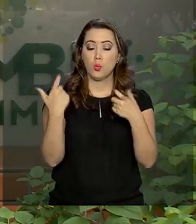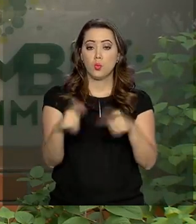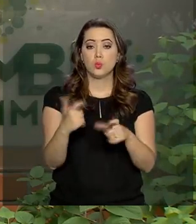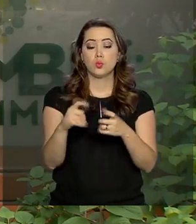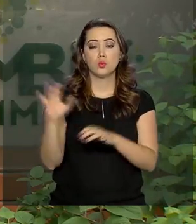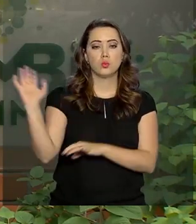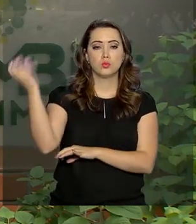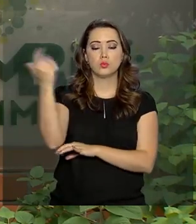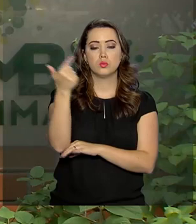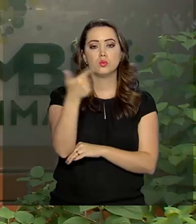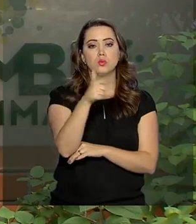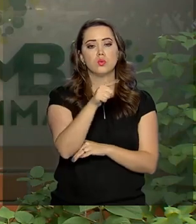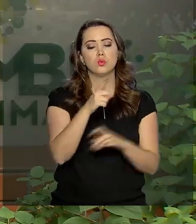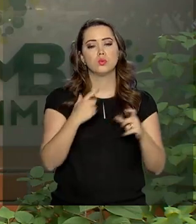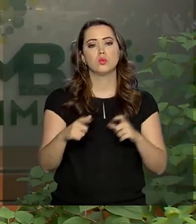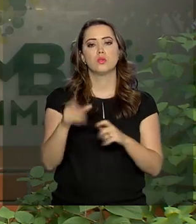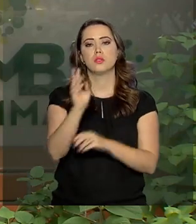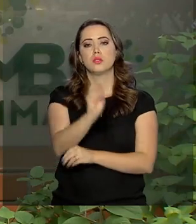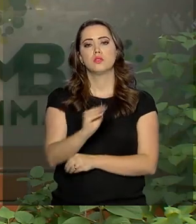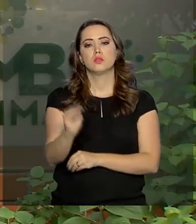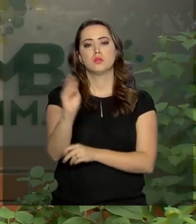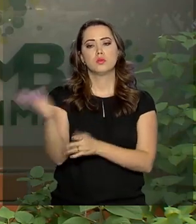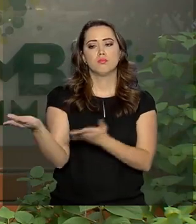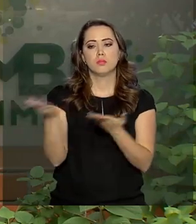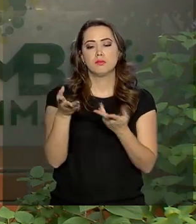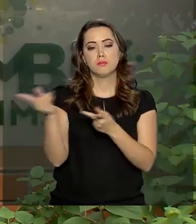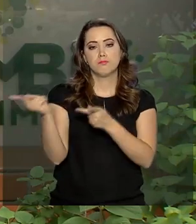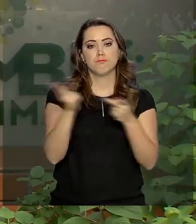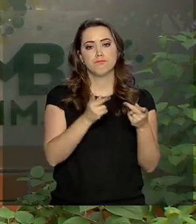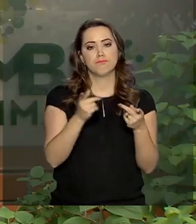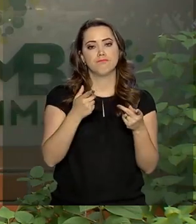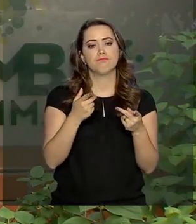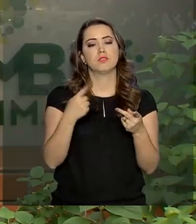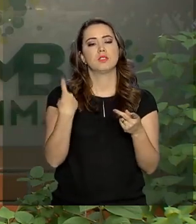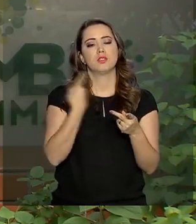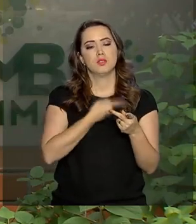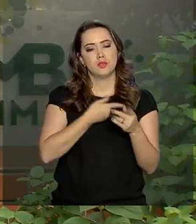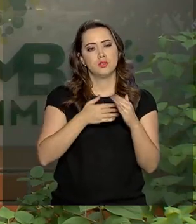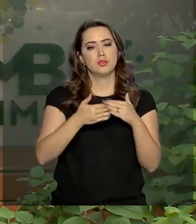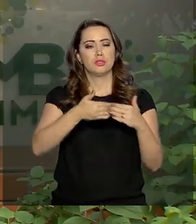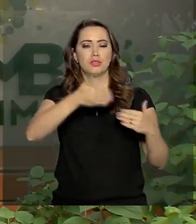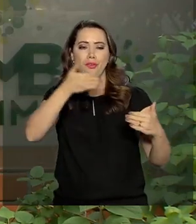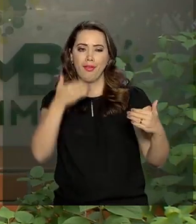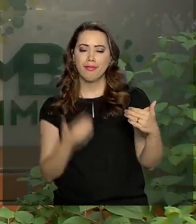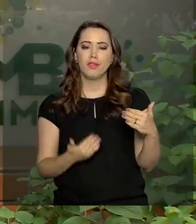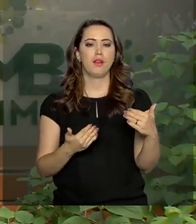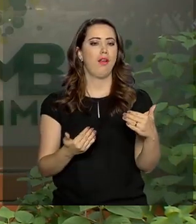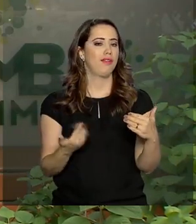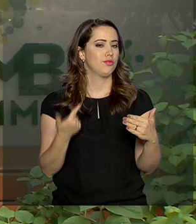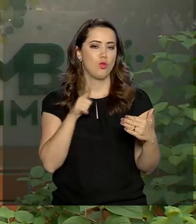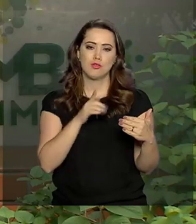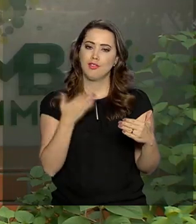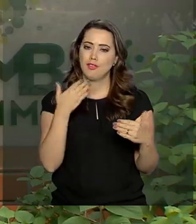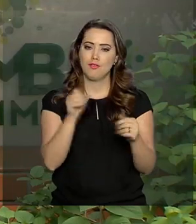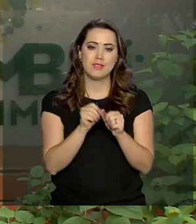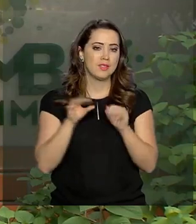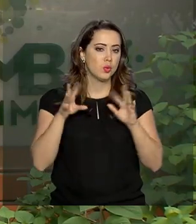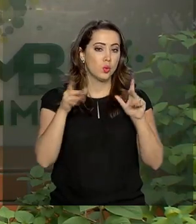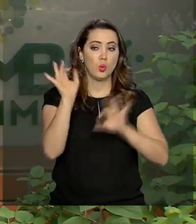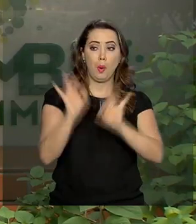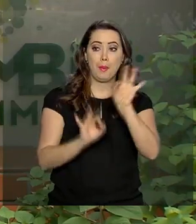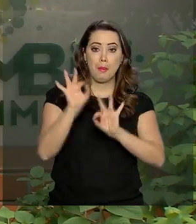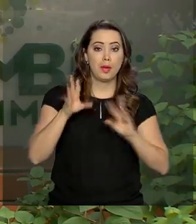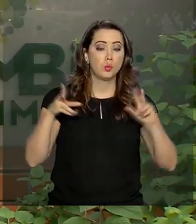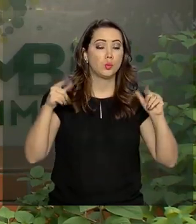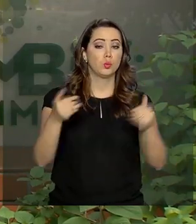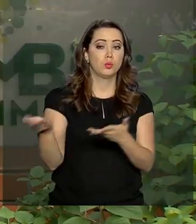nacionais e outras unidades de conservação para receber esses visitantes, a gente já está muito atrás da demanda. A gente não teria como fazer, preparar